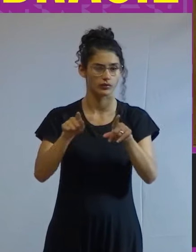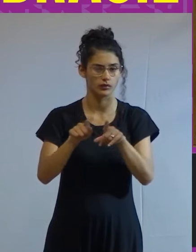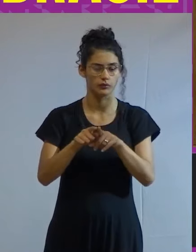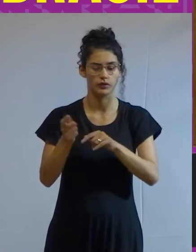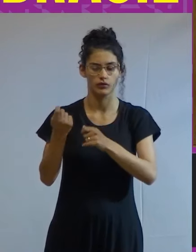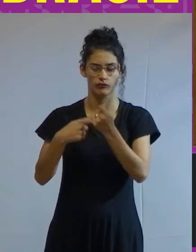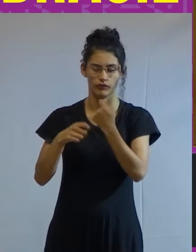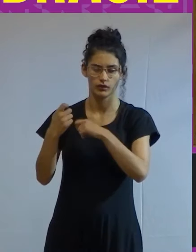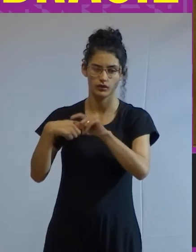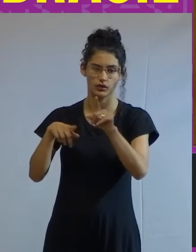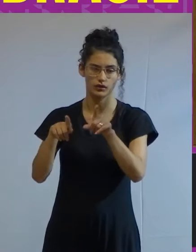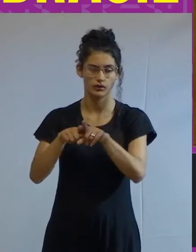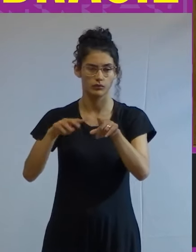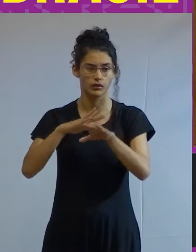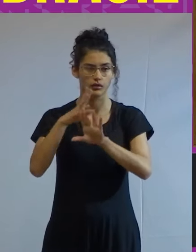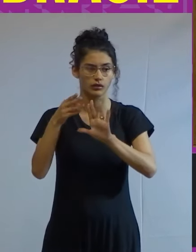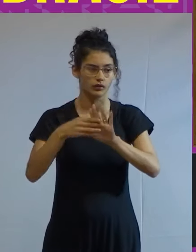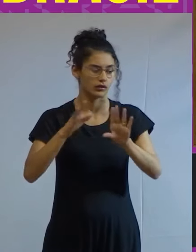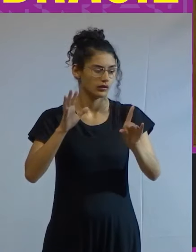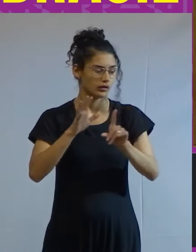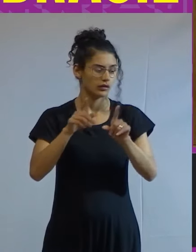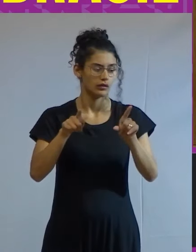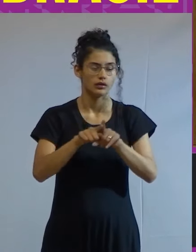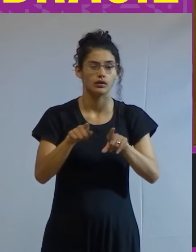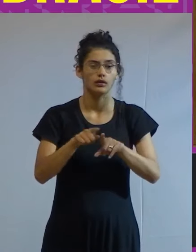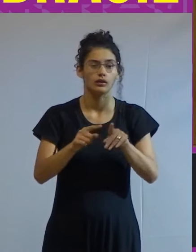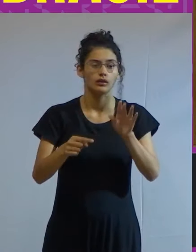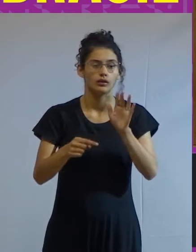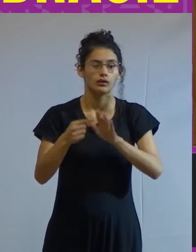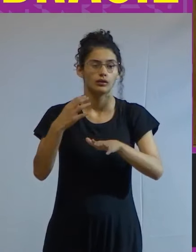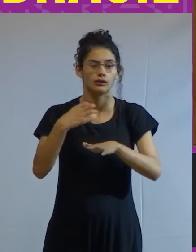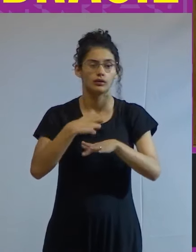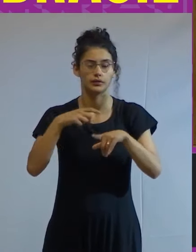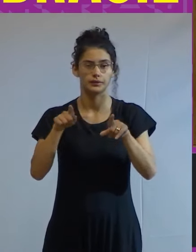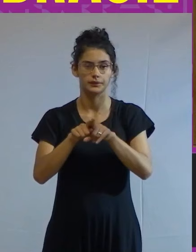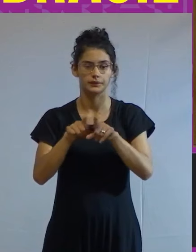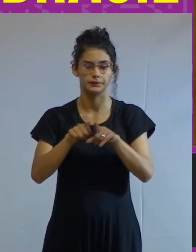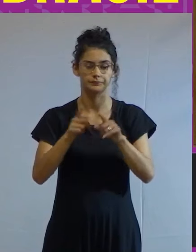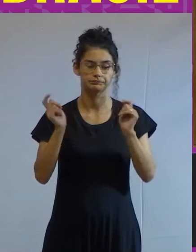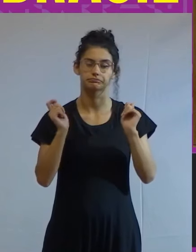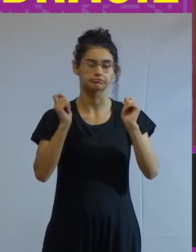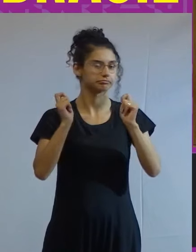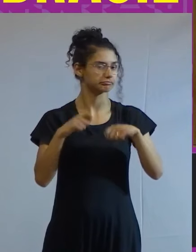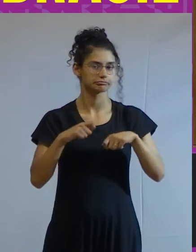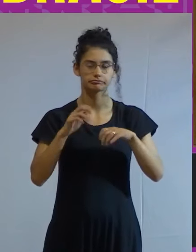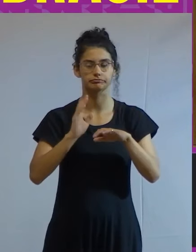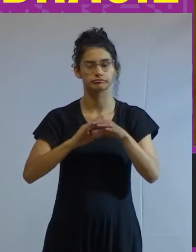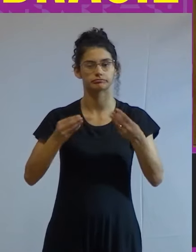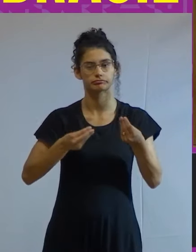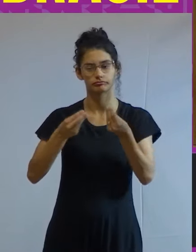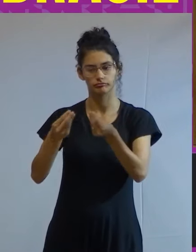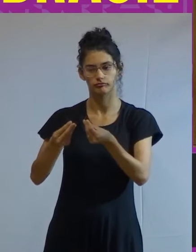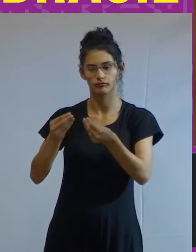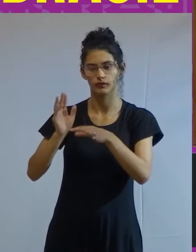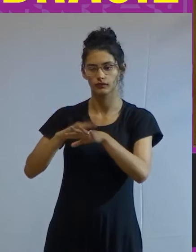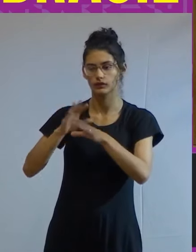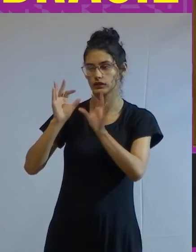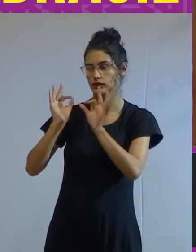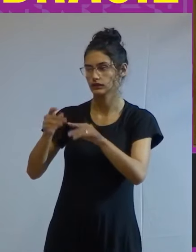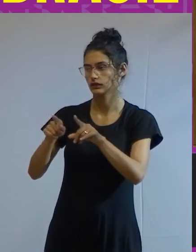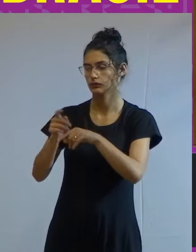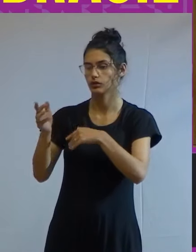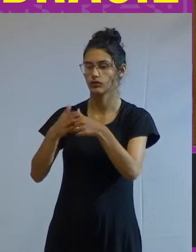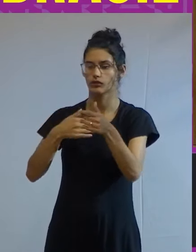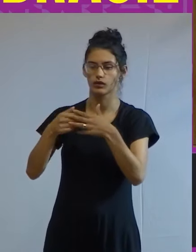financeira deixando intocada uma institucionalidade incapaz de dar guarida efetiva a